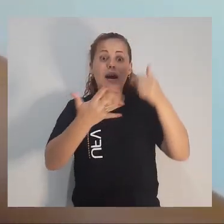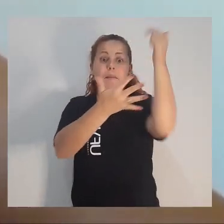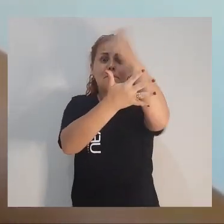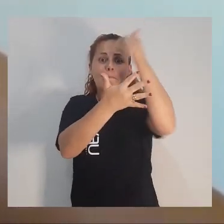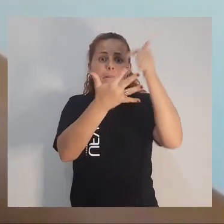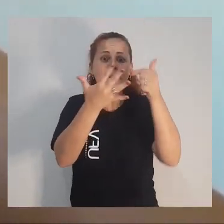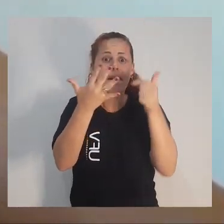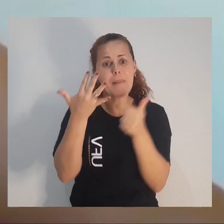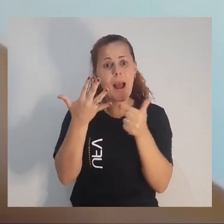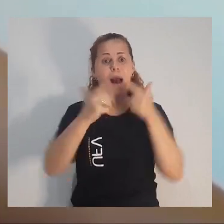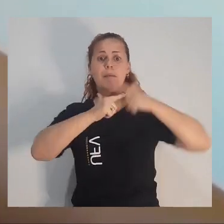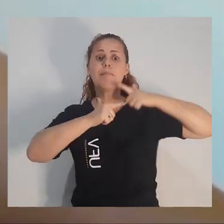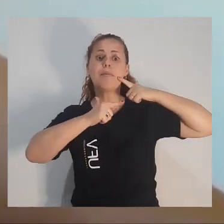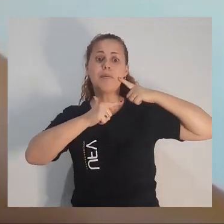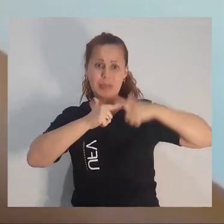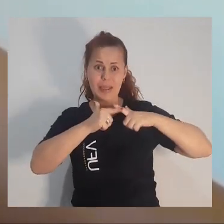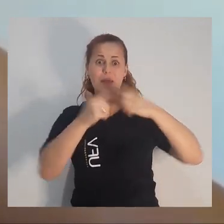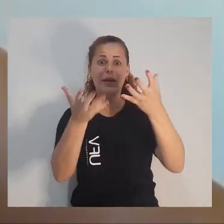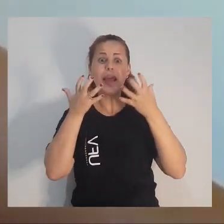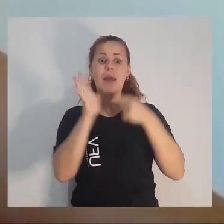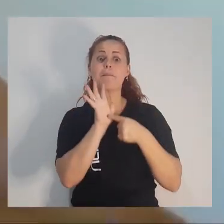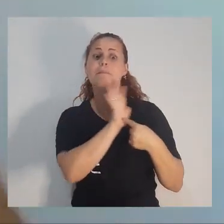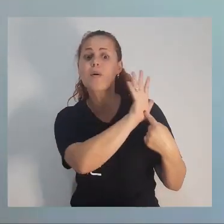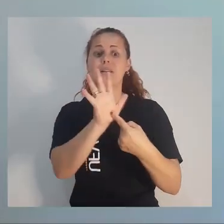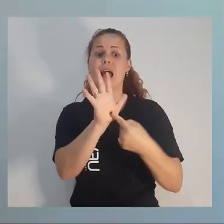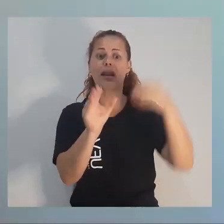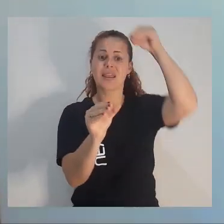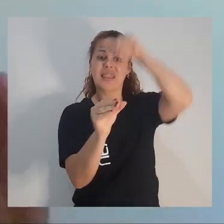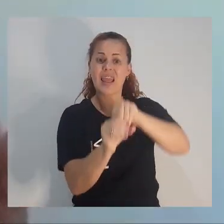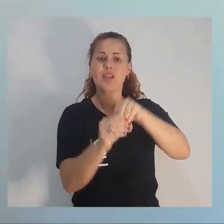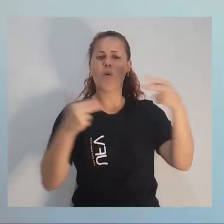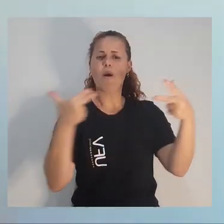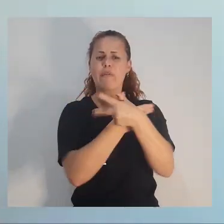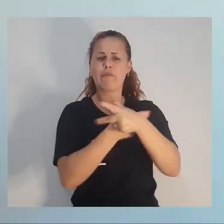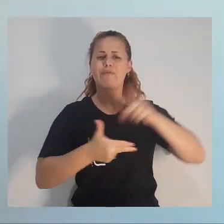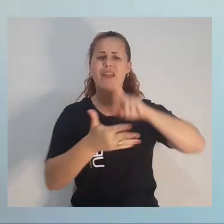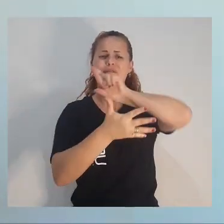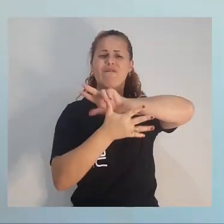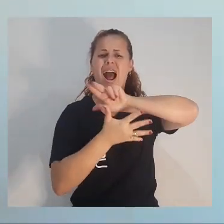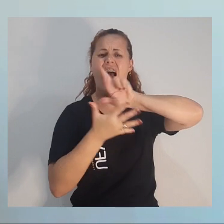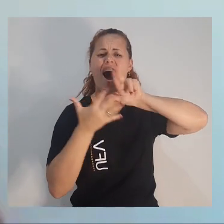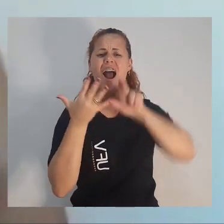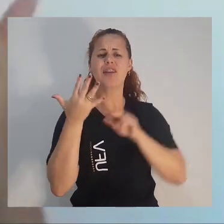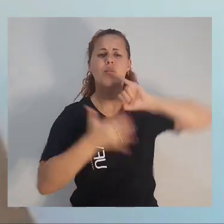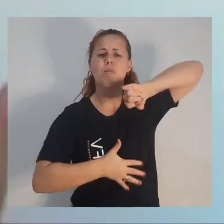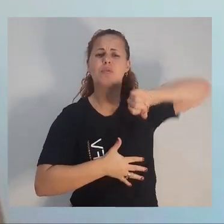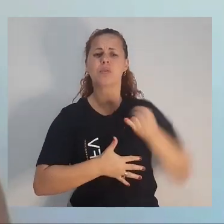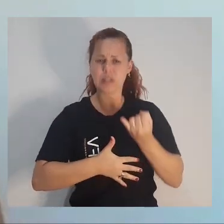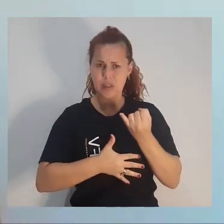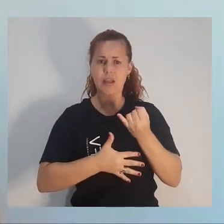Estou falando tudo isso para te mostrar que dentro da UFV a gente tem inúmeras, inúmeras oportunidades